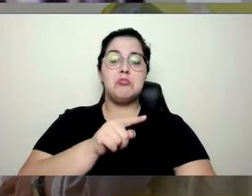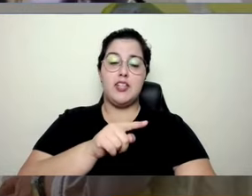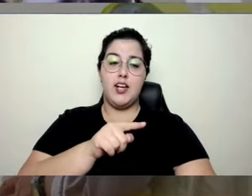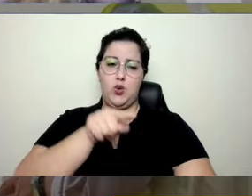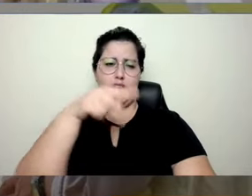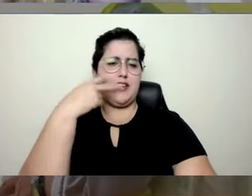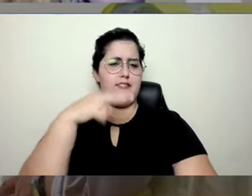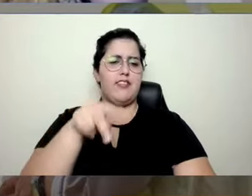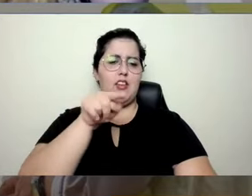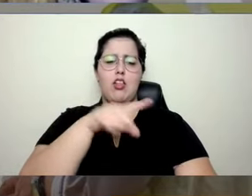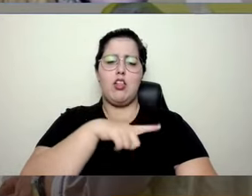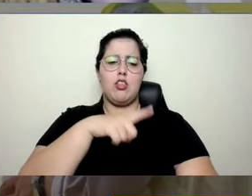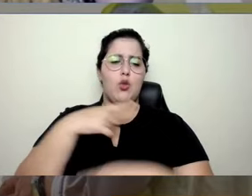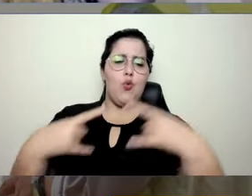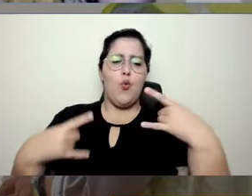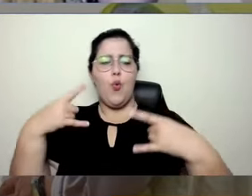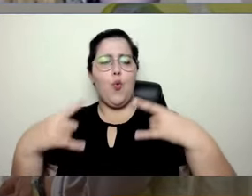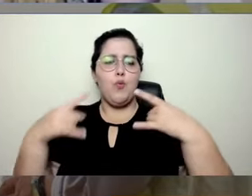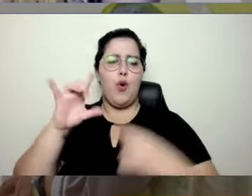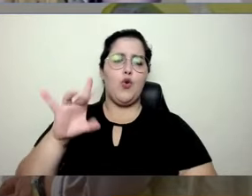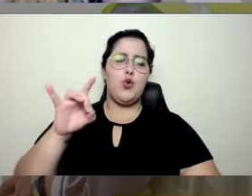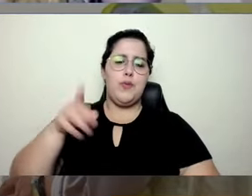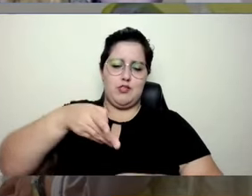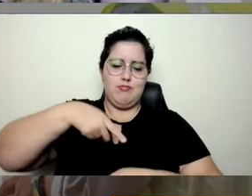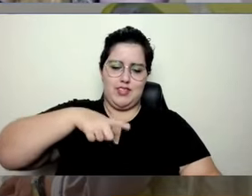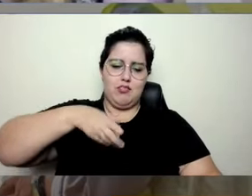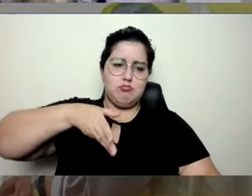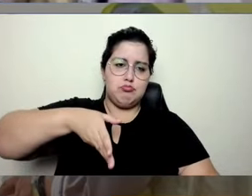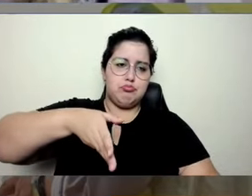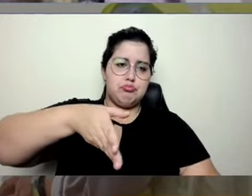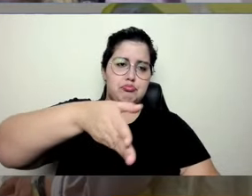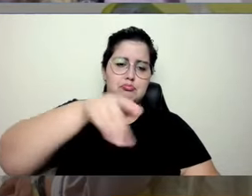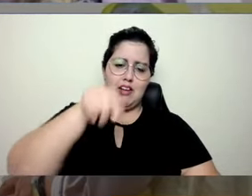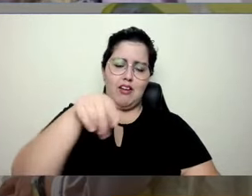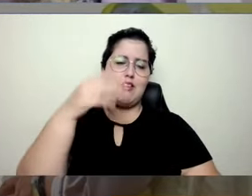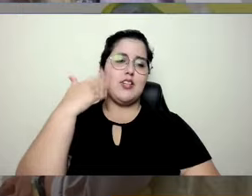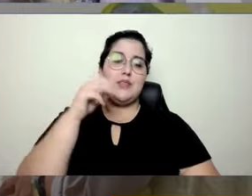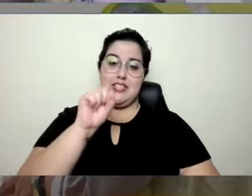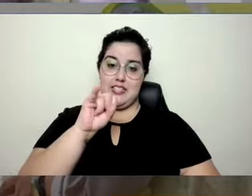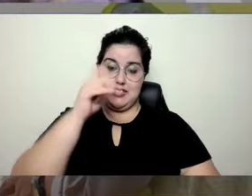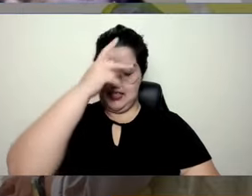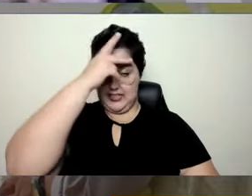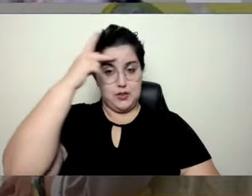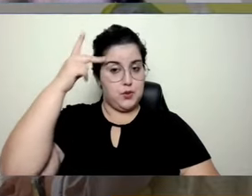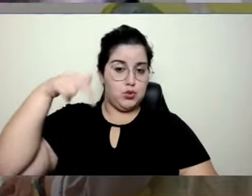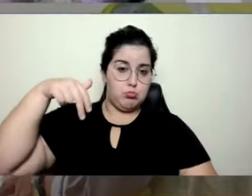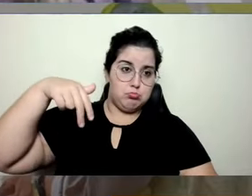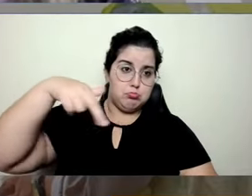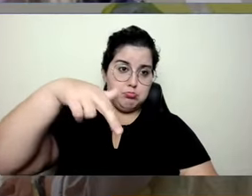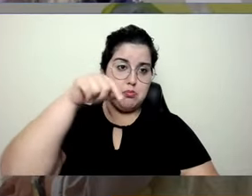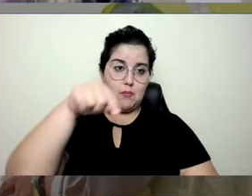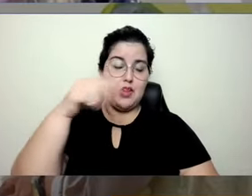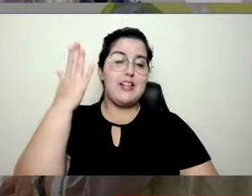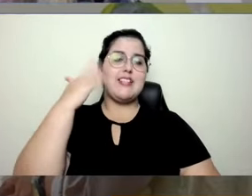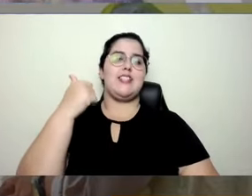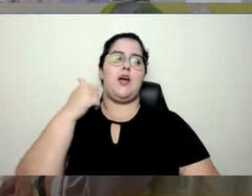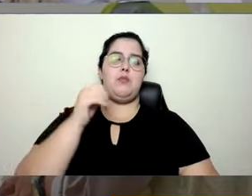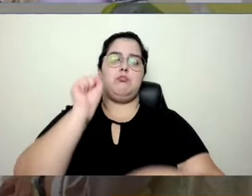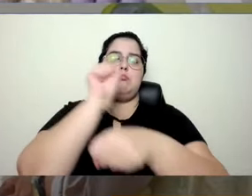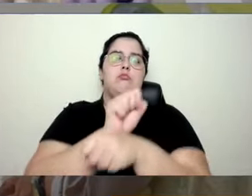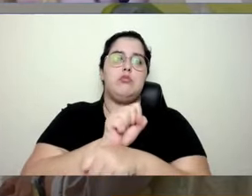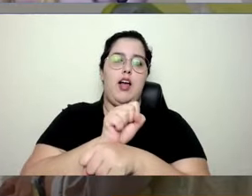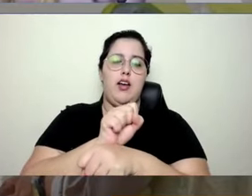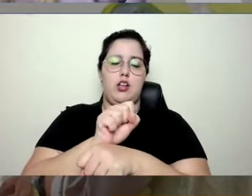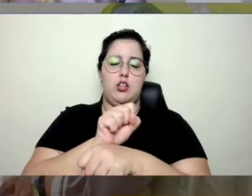robô seguindo uma linha no chão. E se alguém passar na frente dele, ele tem um sensor de movimento